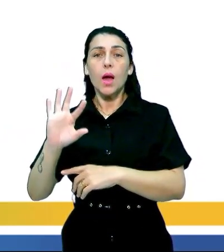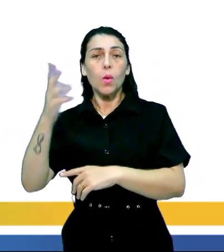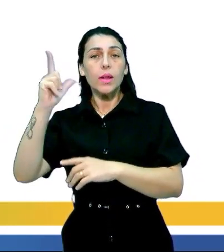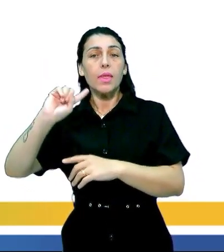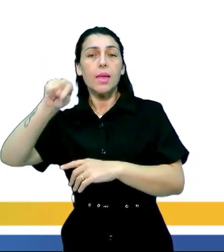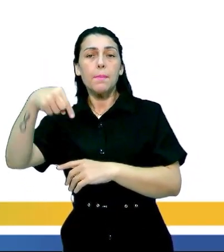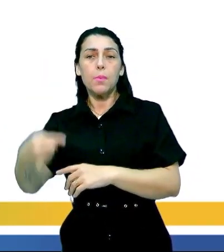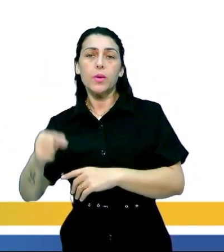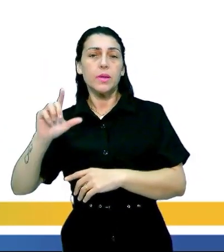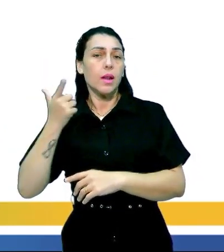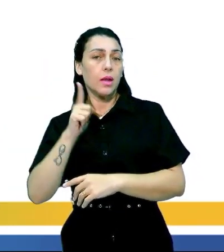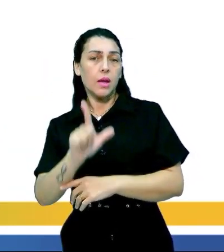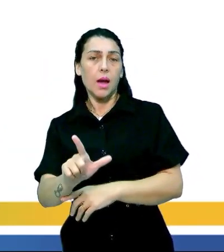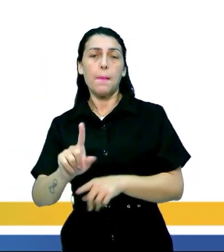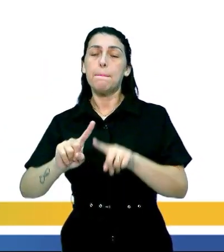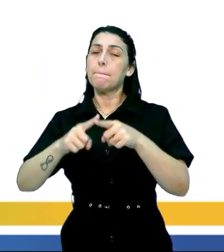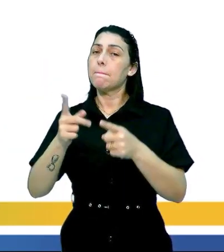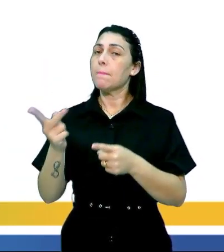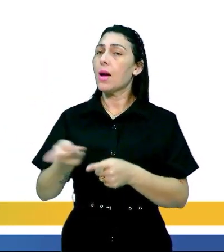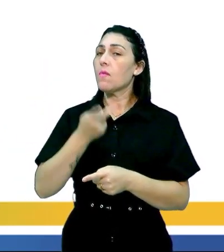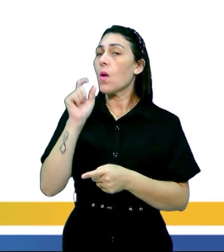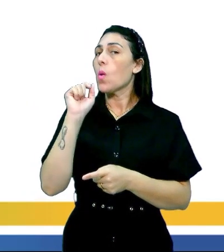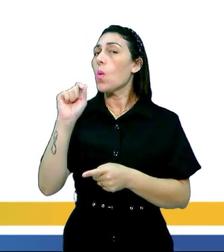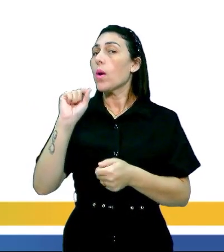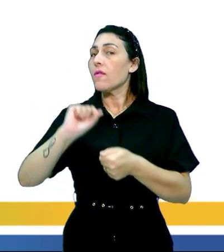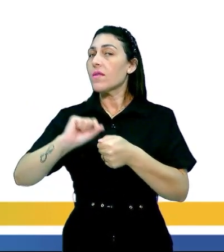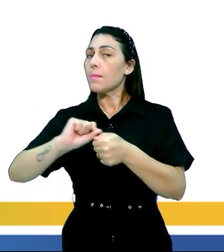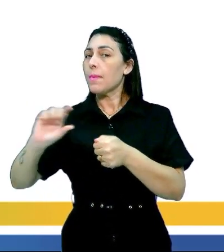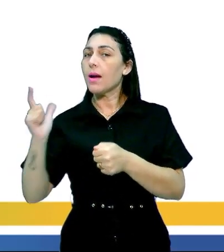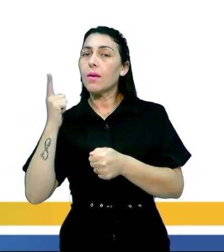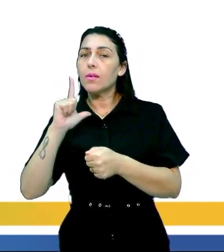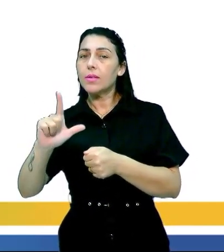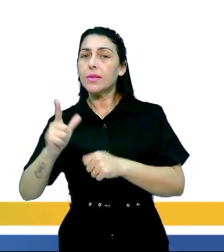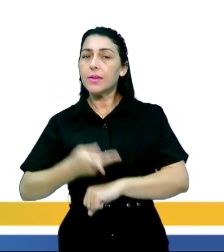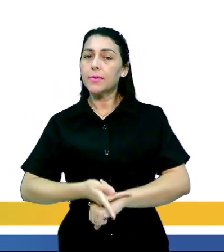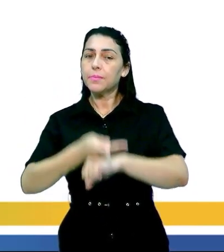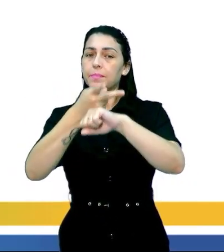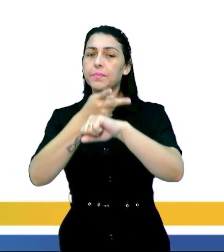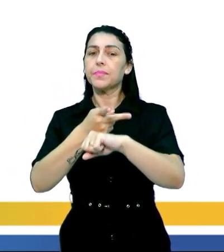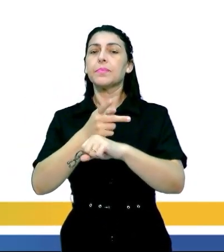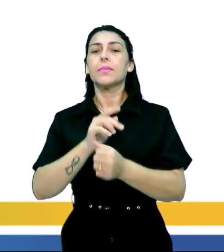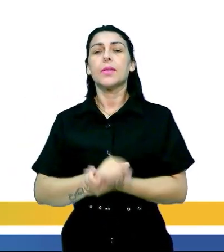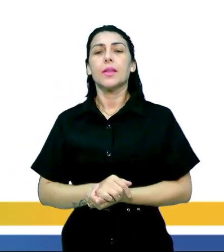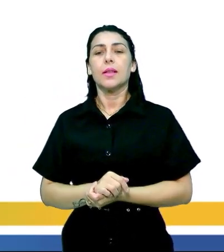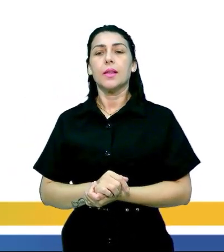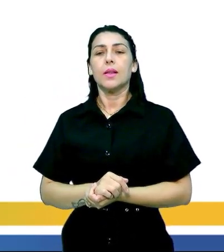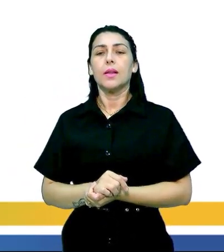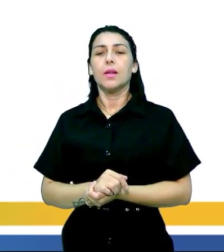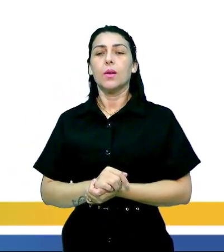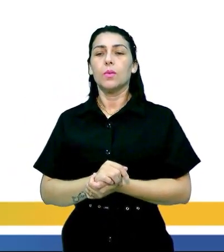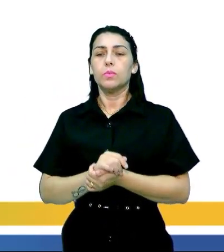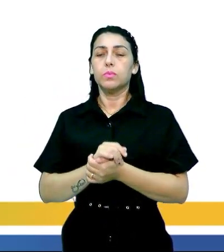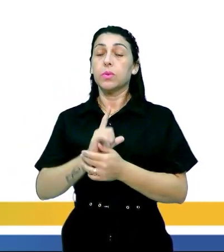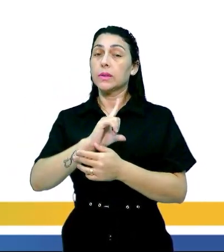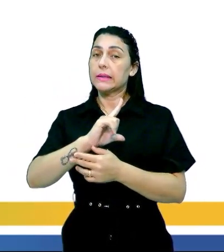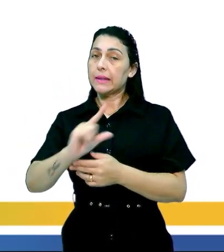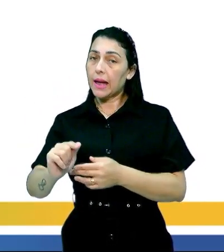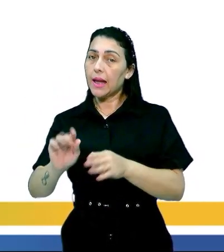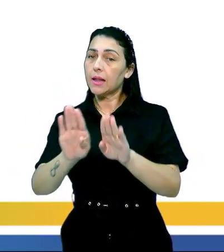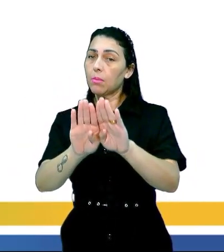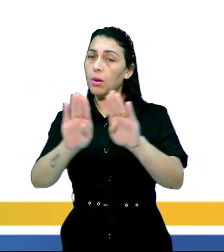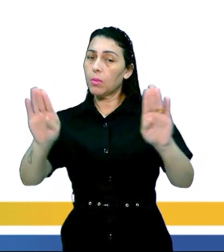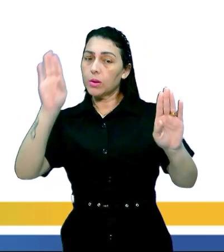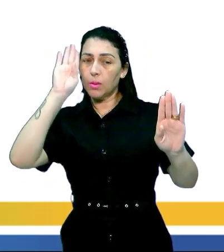depois que ele ganha mas não falar o que que eles fizeram para ganhar letra d o acúmulo de maior número de orelhas ea saída pelo portão